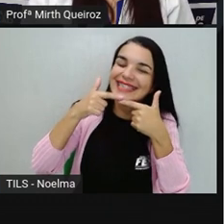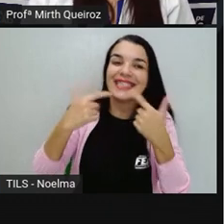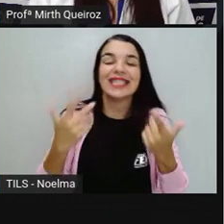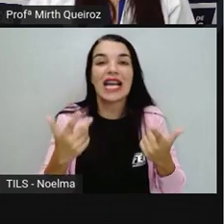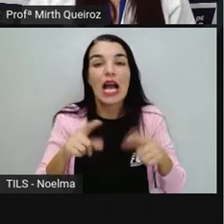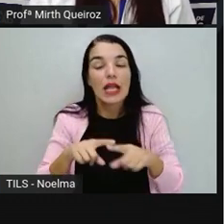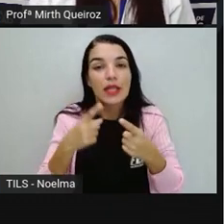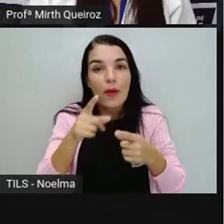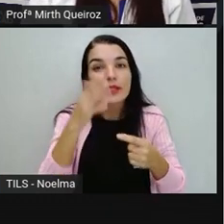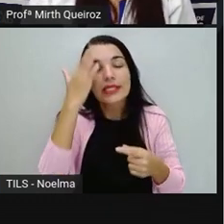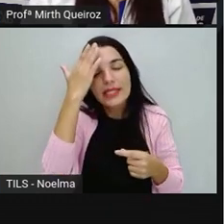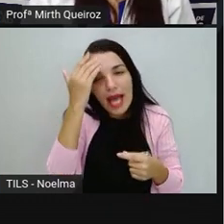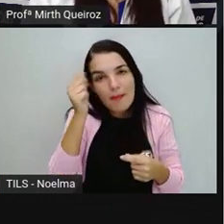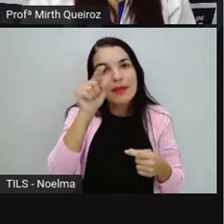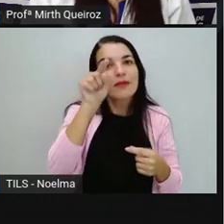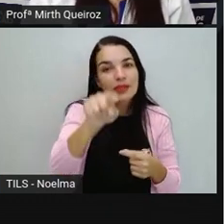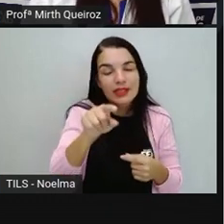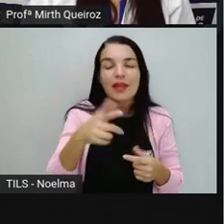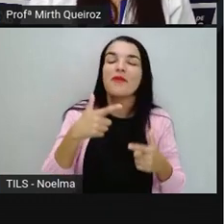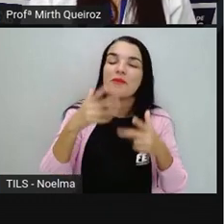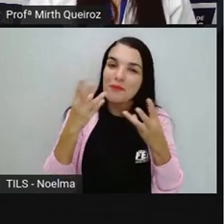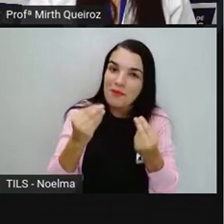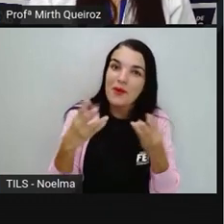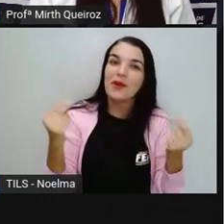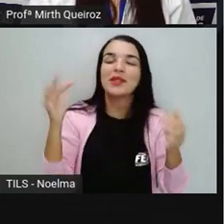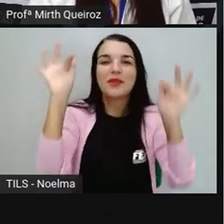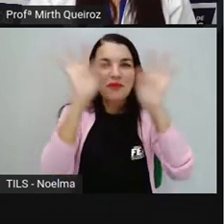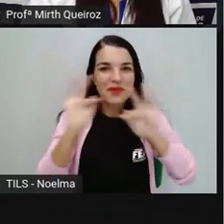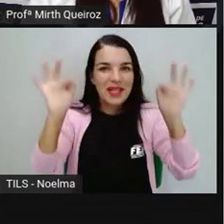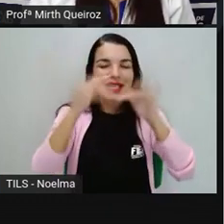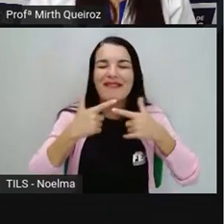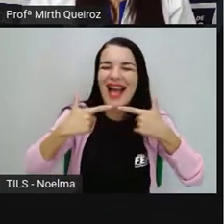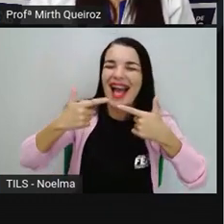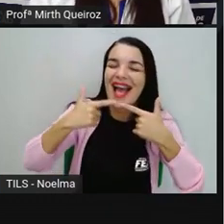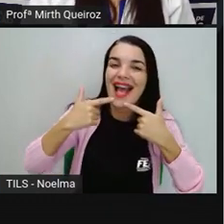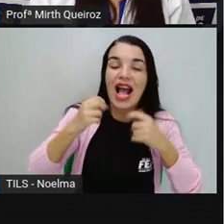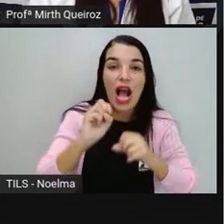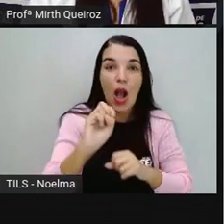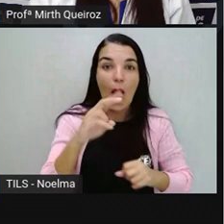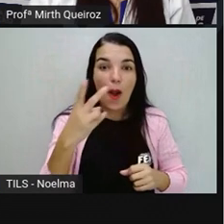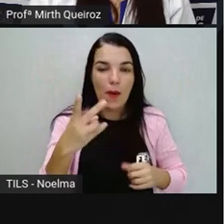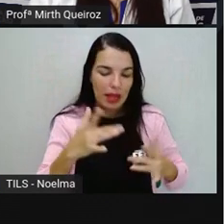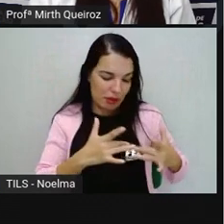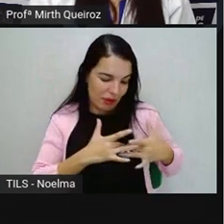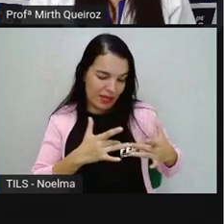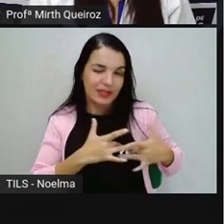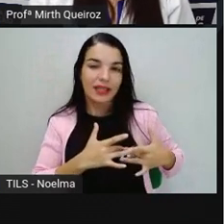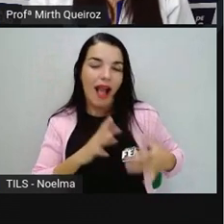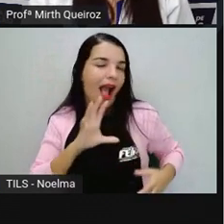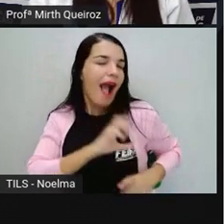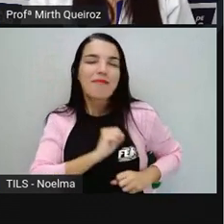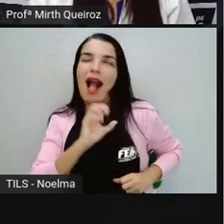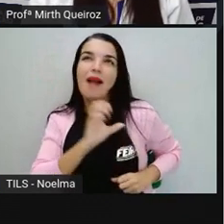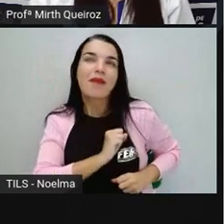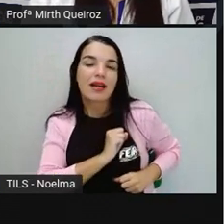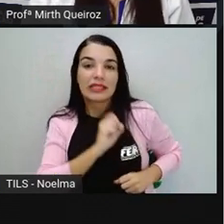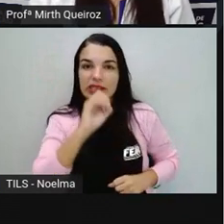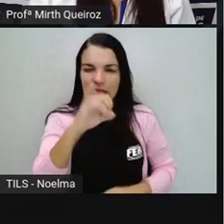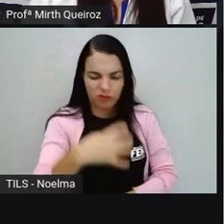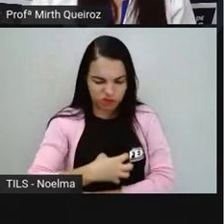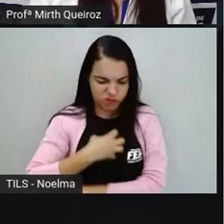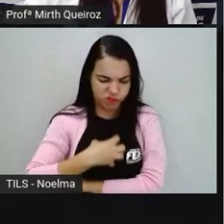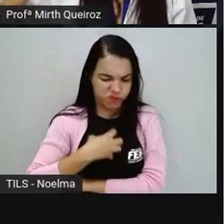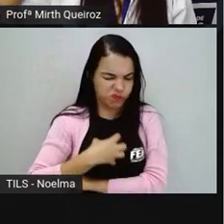sorriso. Sorrindo muito. Apaixonado. Triste. Com raiva.